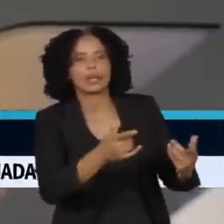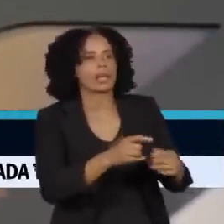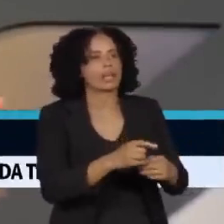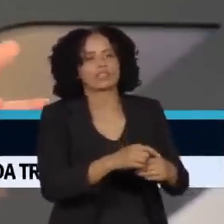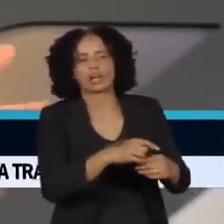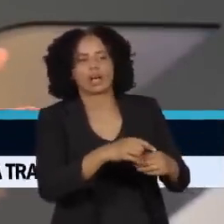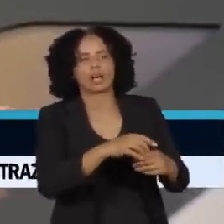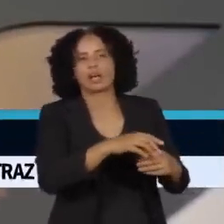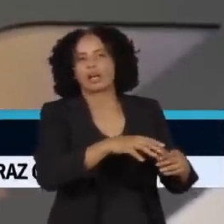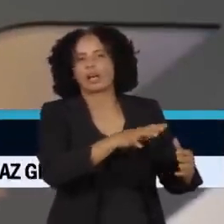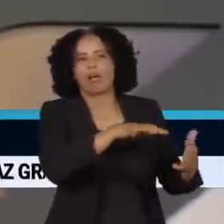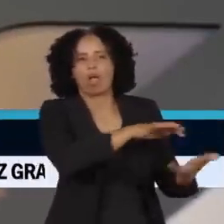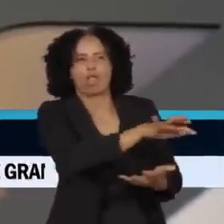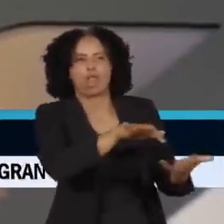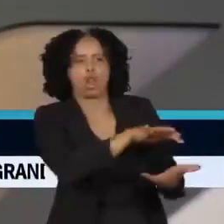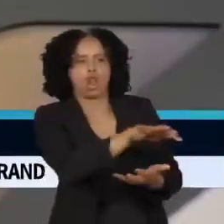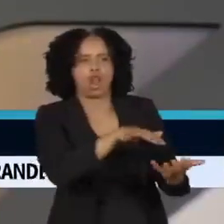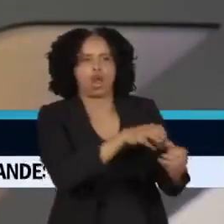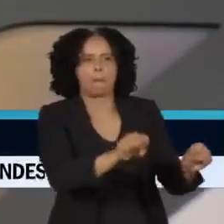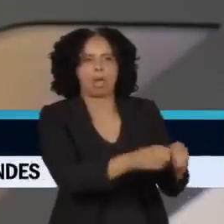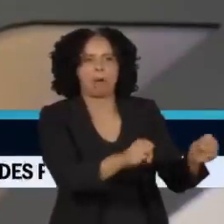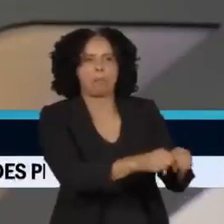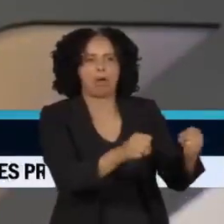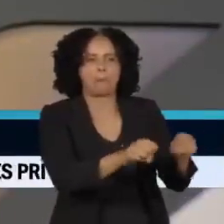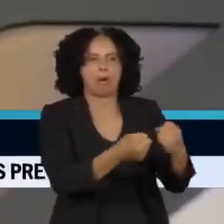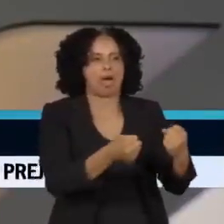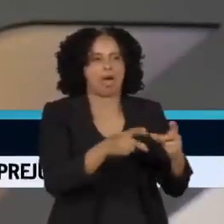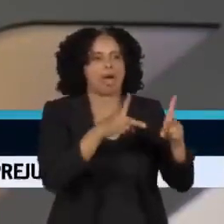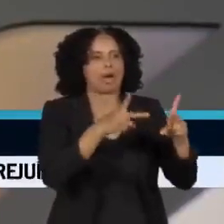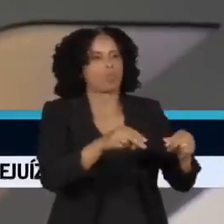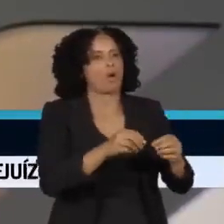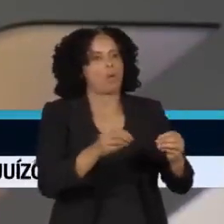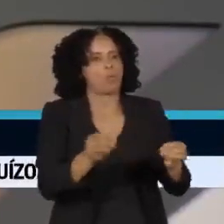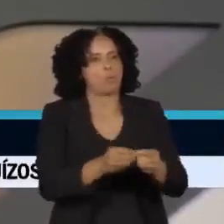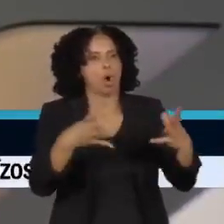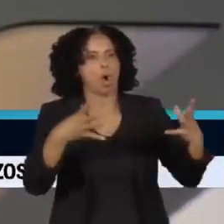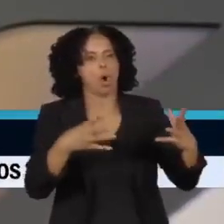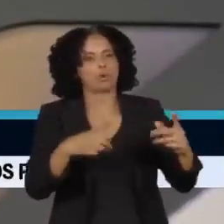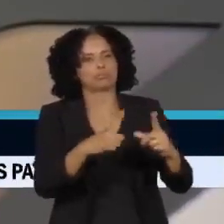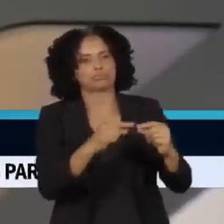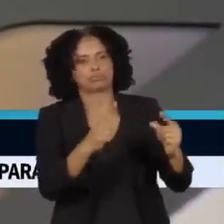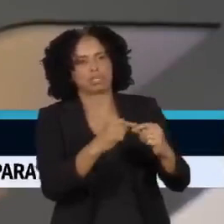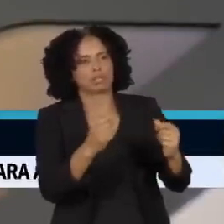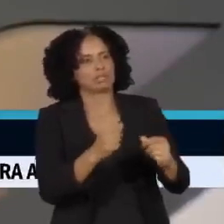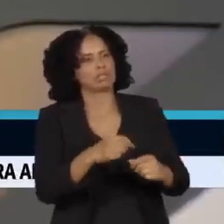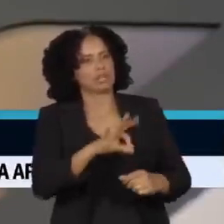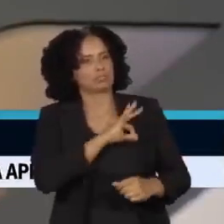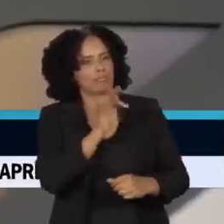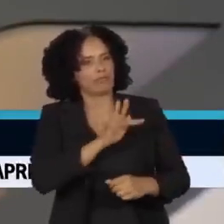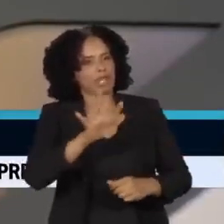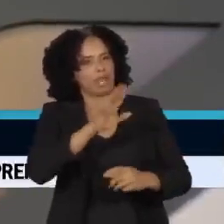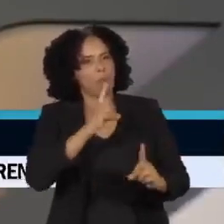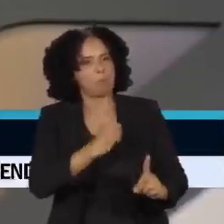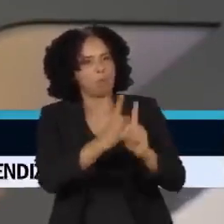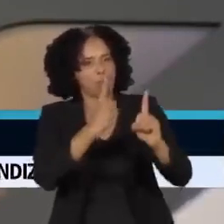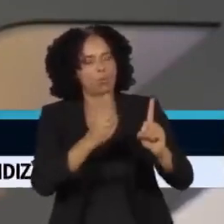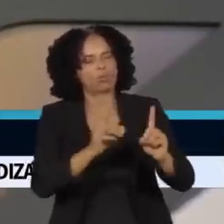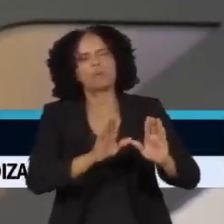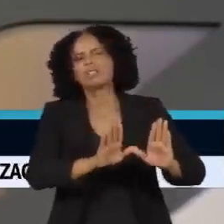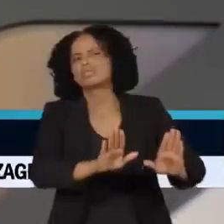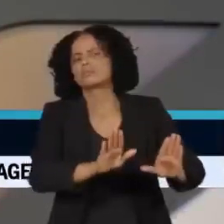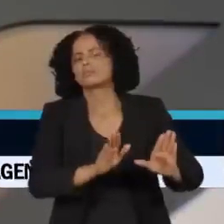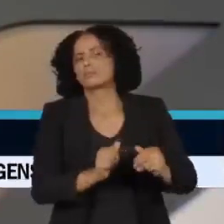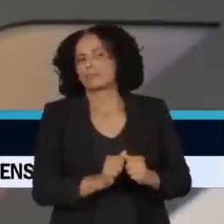violência, como houve o caso da tentativa de atentado, que foi prontamente descoberta pela Polícia Federal. Mas, a rigor,